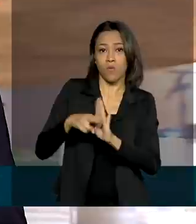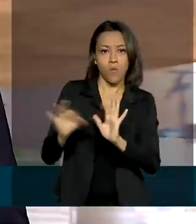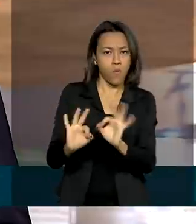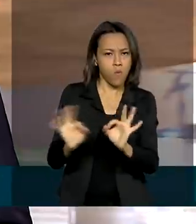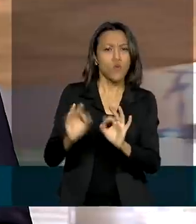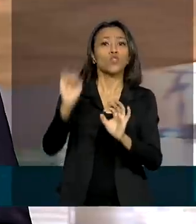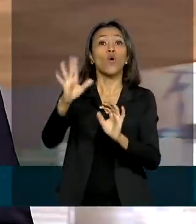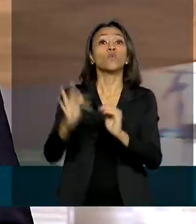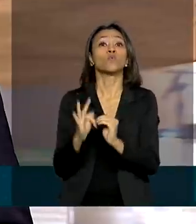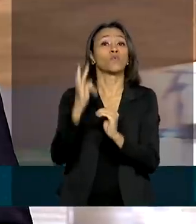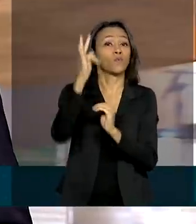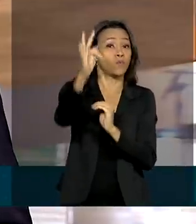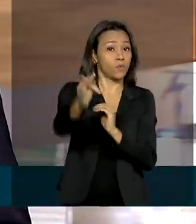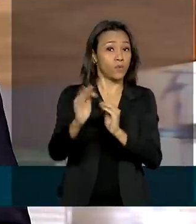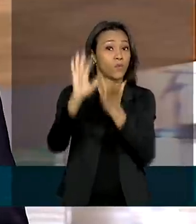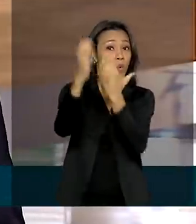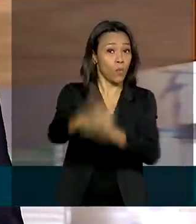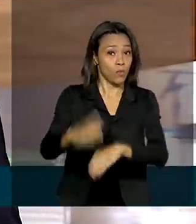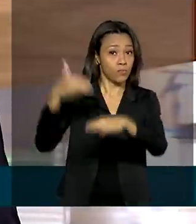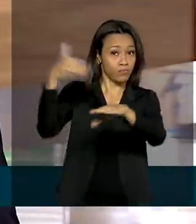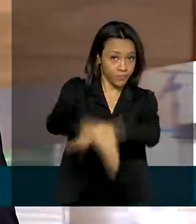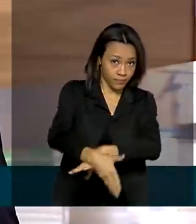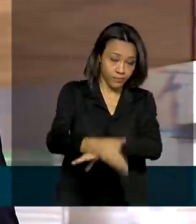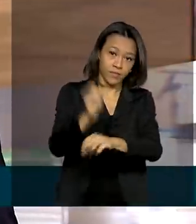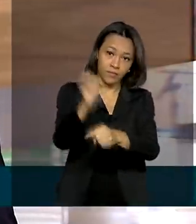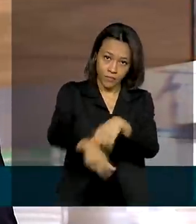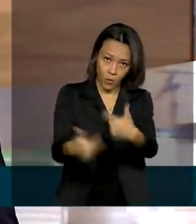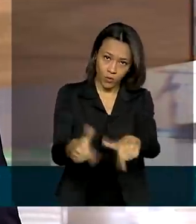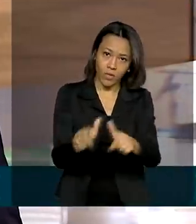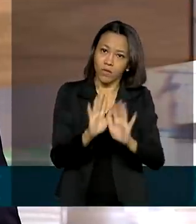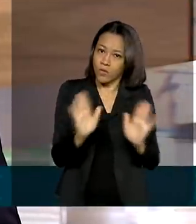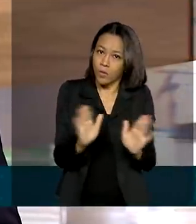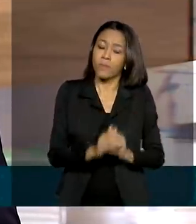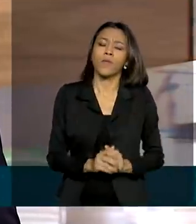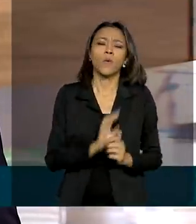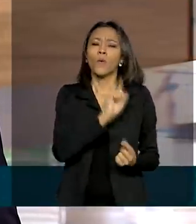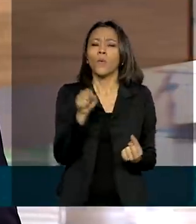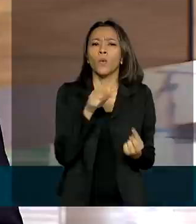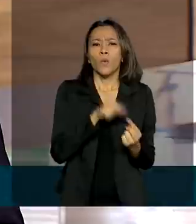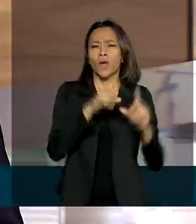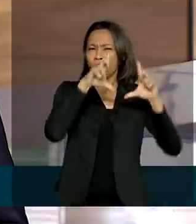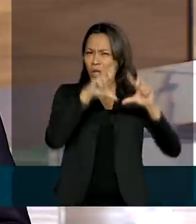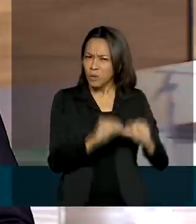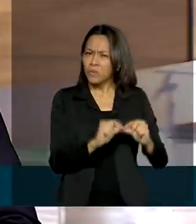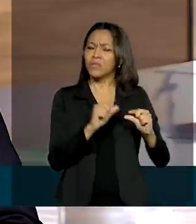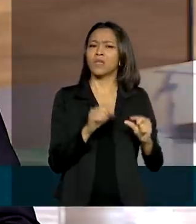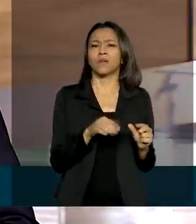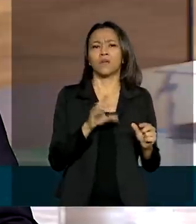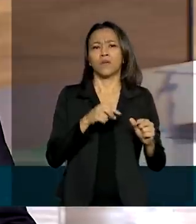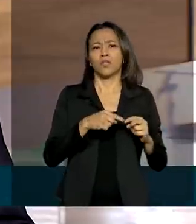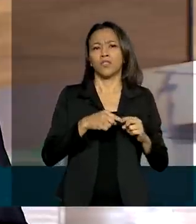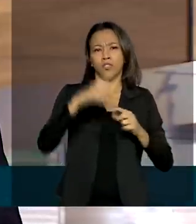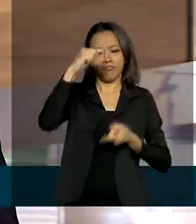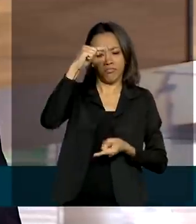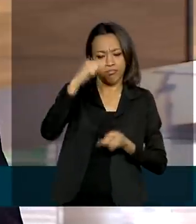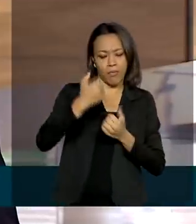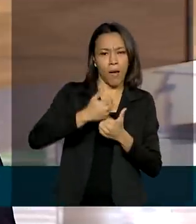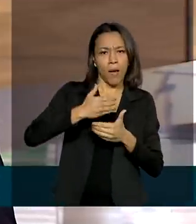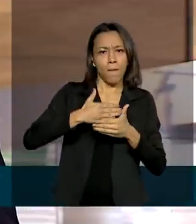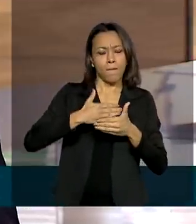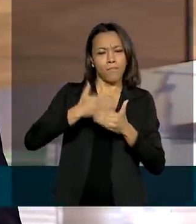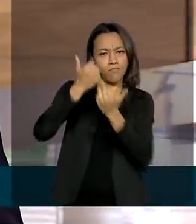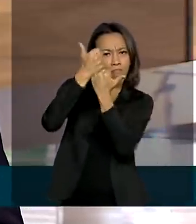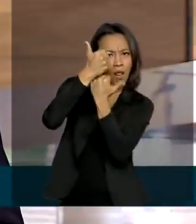Entre os pontos já adiantados pelo governo está aí a redução do número de carreiras e aumento do prazo para o servidor